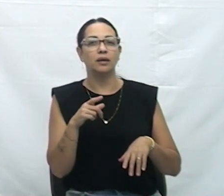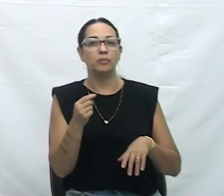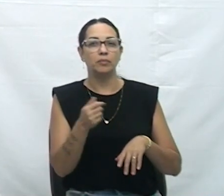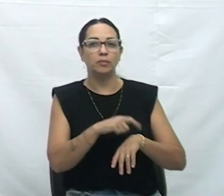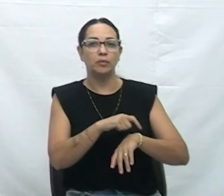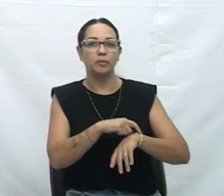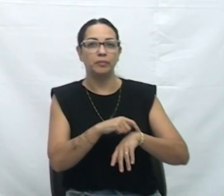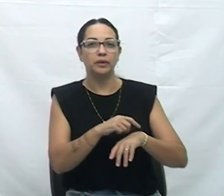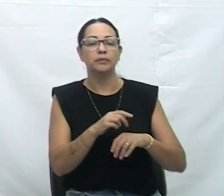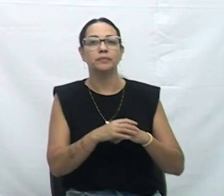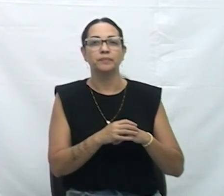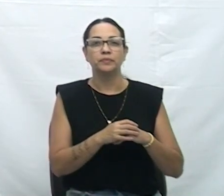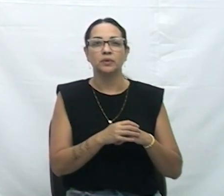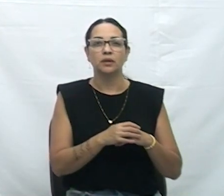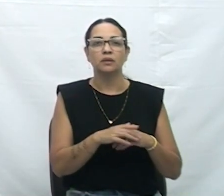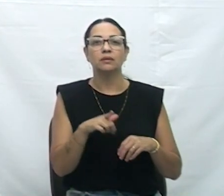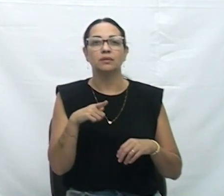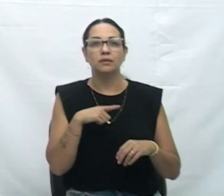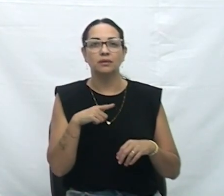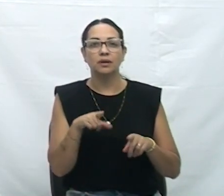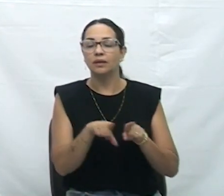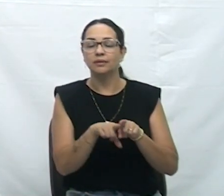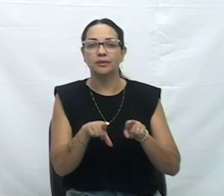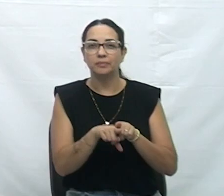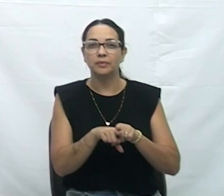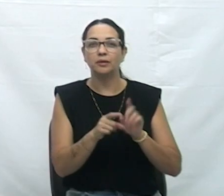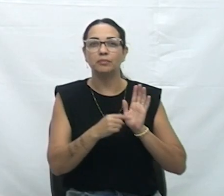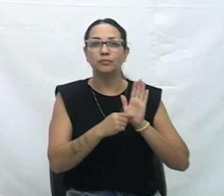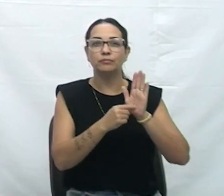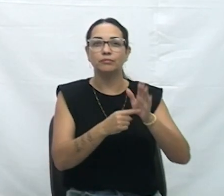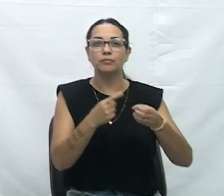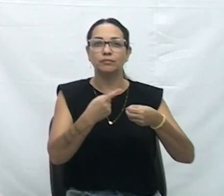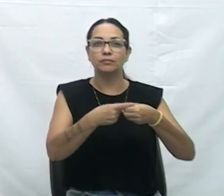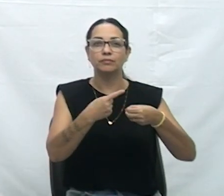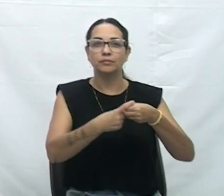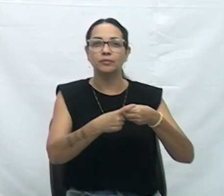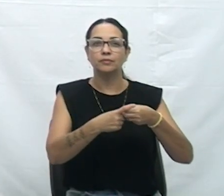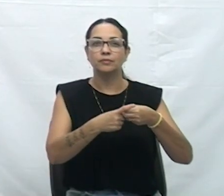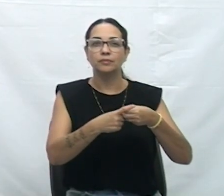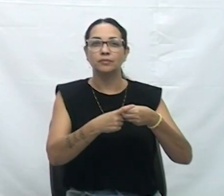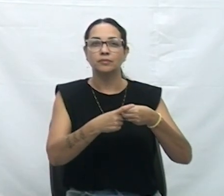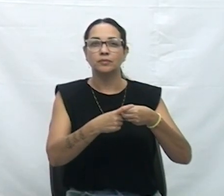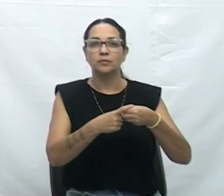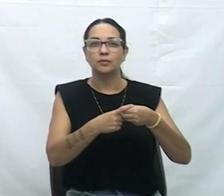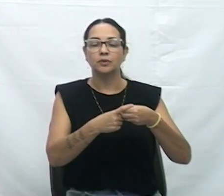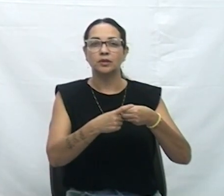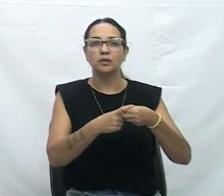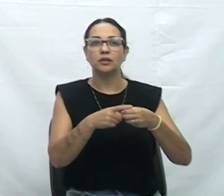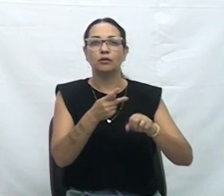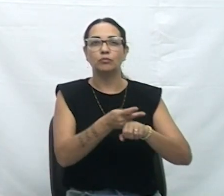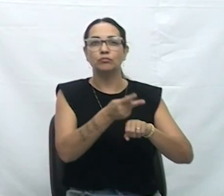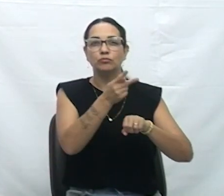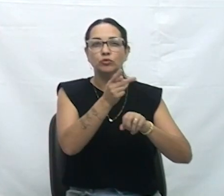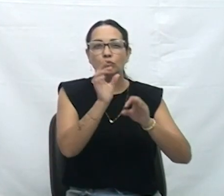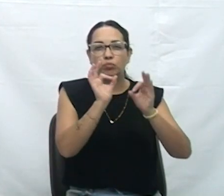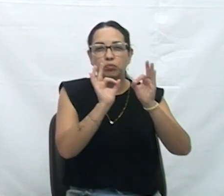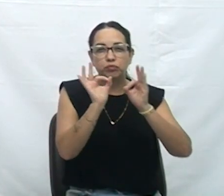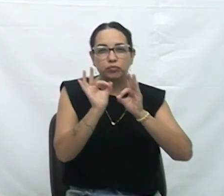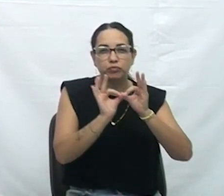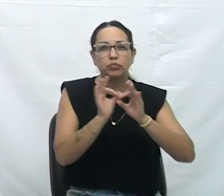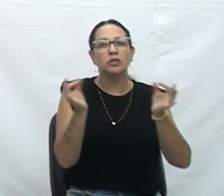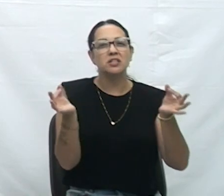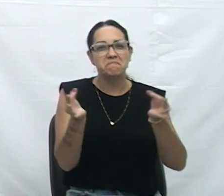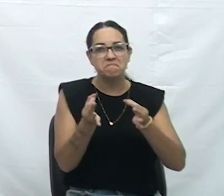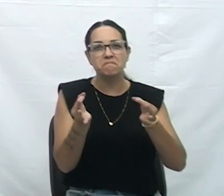pelo seu tempo. Também destaque da nossa cidade como essa regularização de títulos. O presidente estava lá